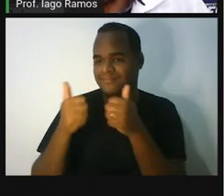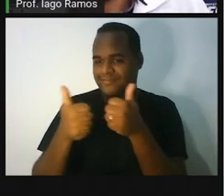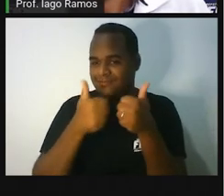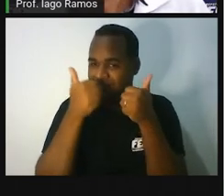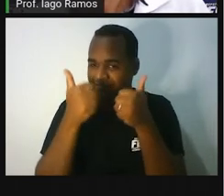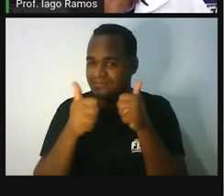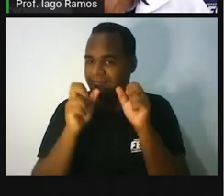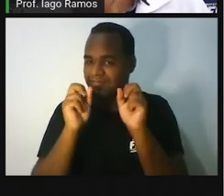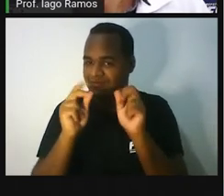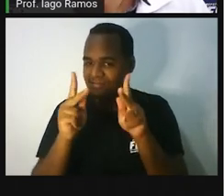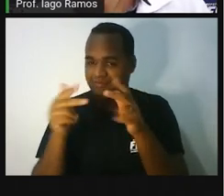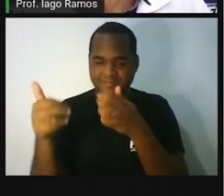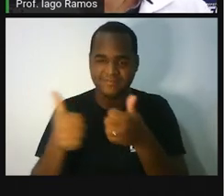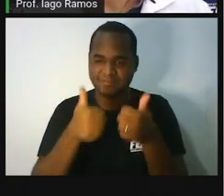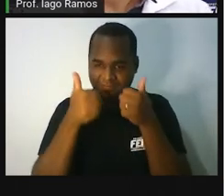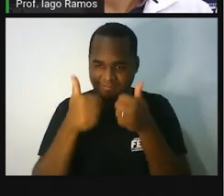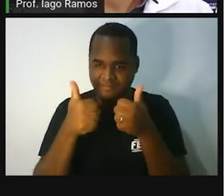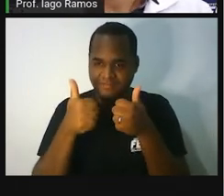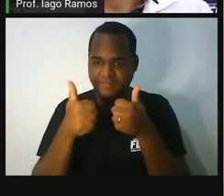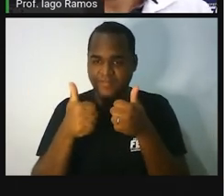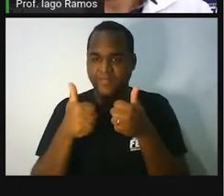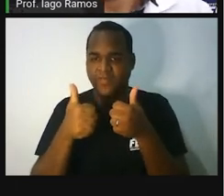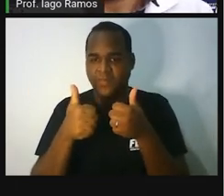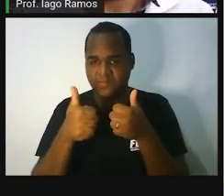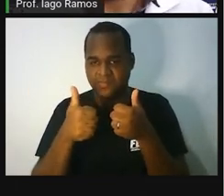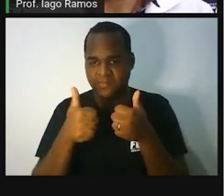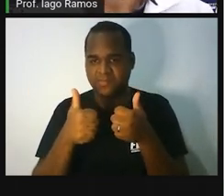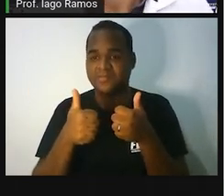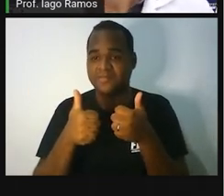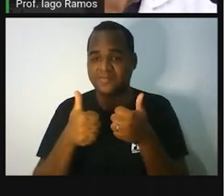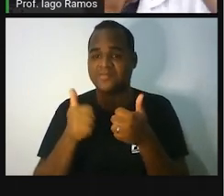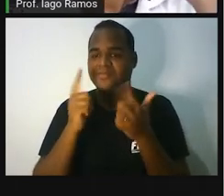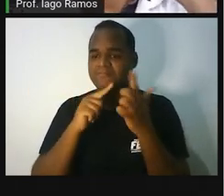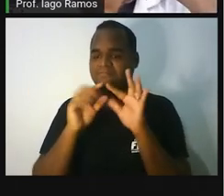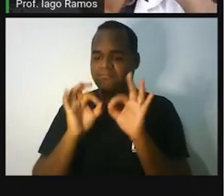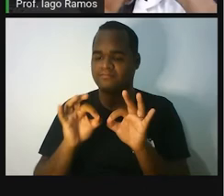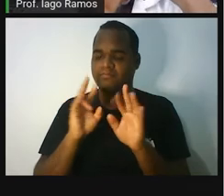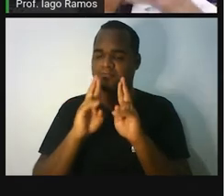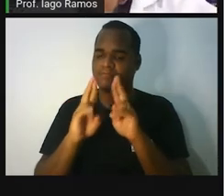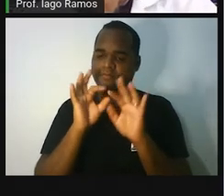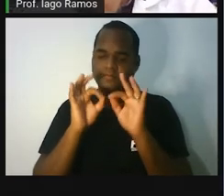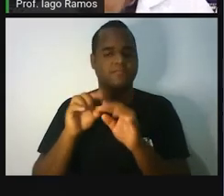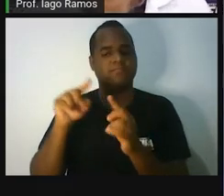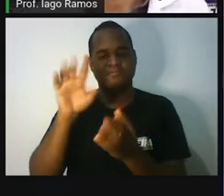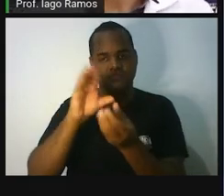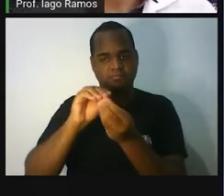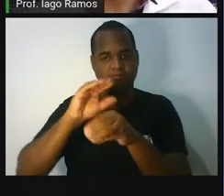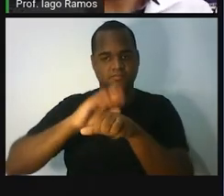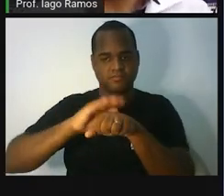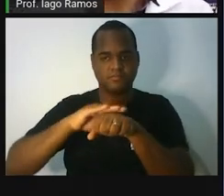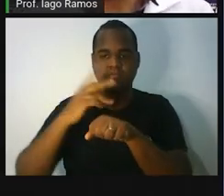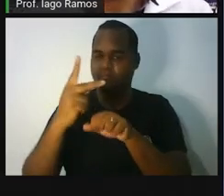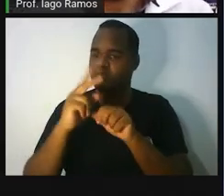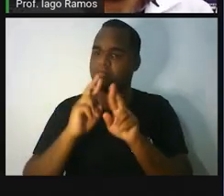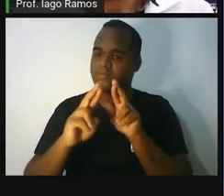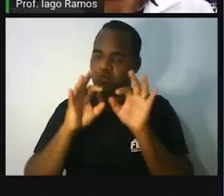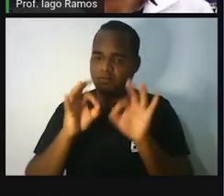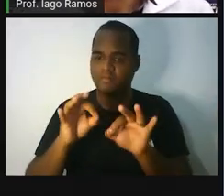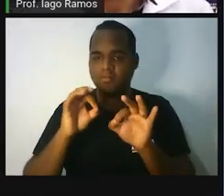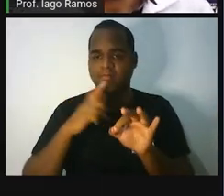Belezinha. Eu disse que eu não ia dar as respostas. As respostas é com você. Passo 3.